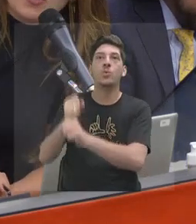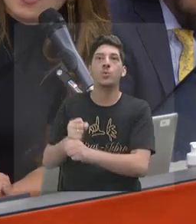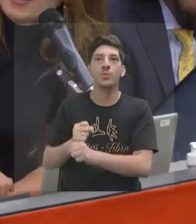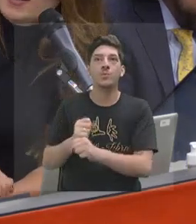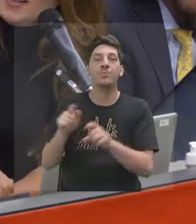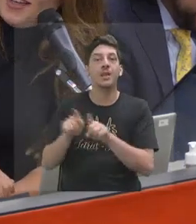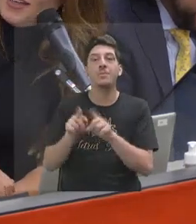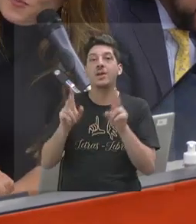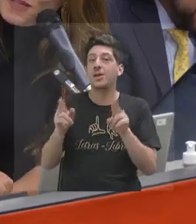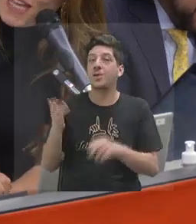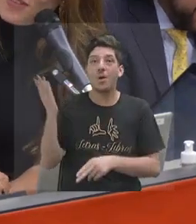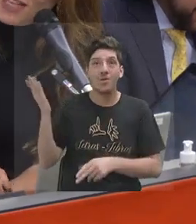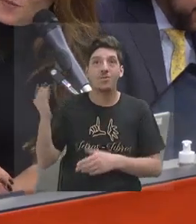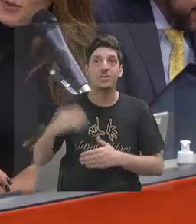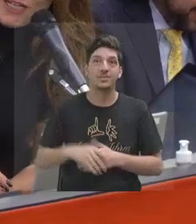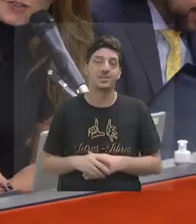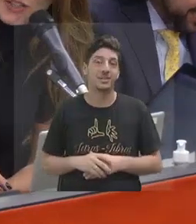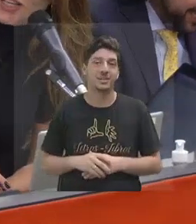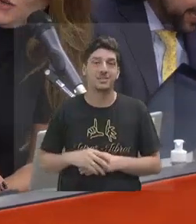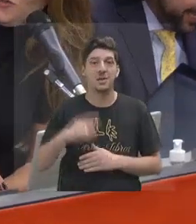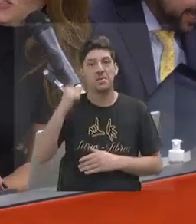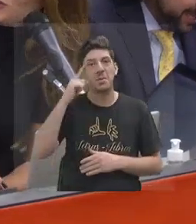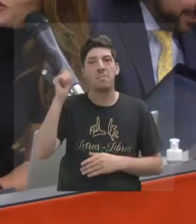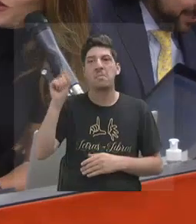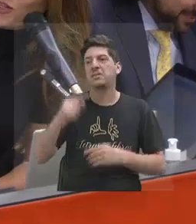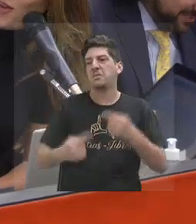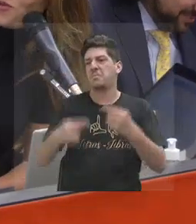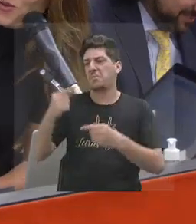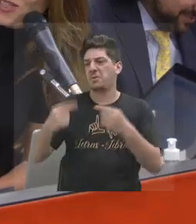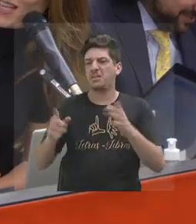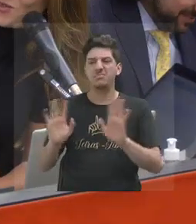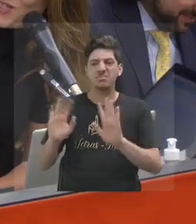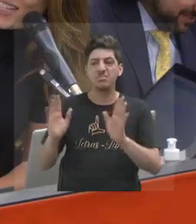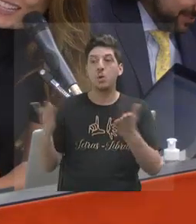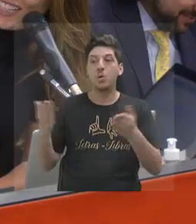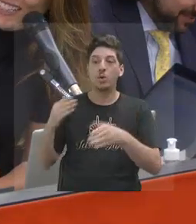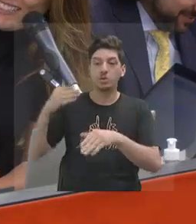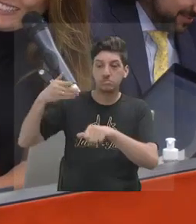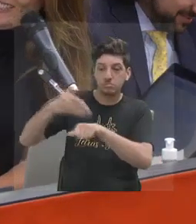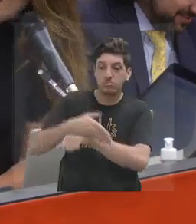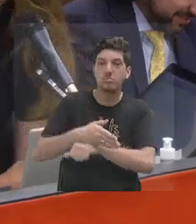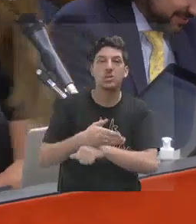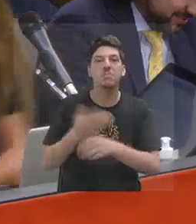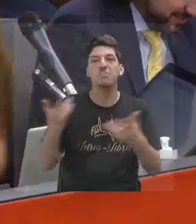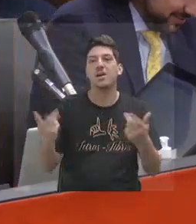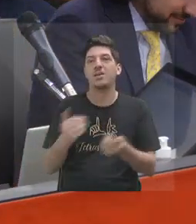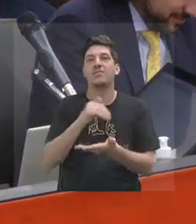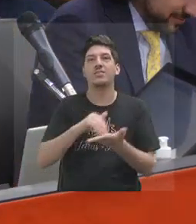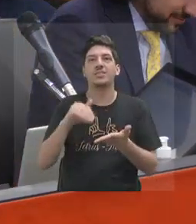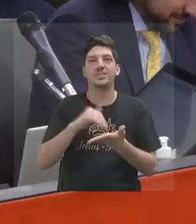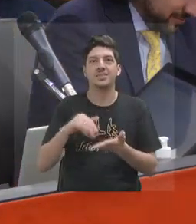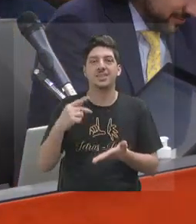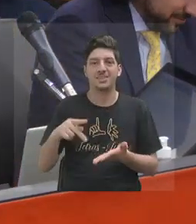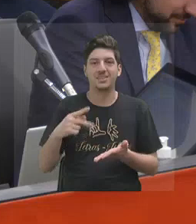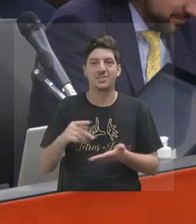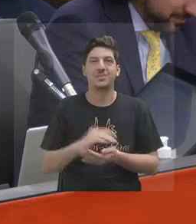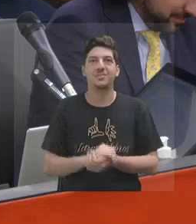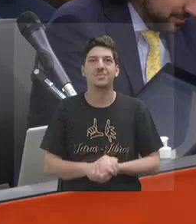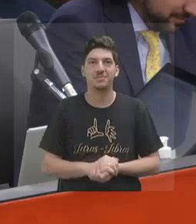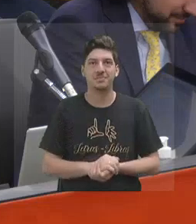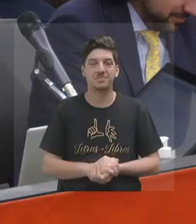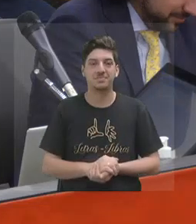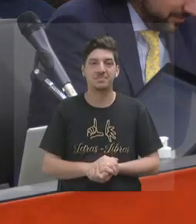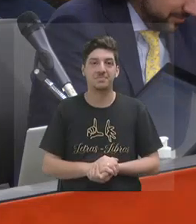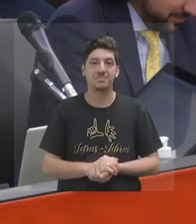do senhor. Não pensava em estar na política e hoje entrou e é um sucesso a sua secretaria. Bem, então, eu